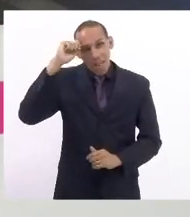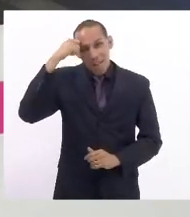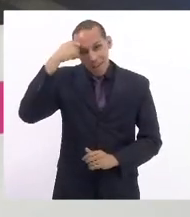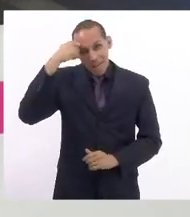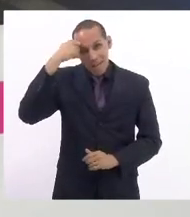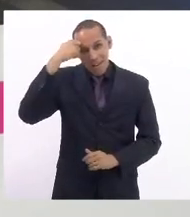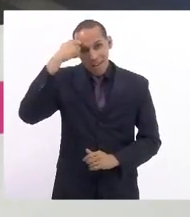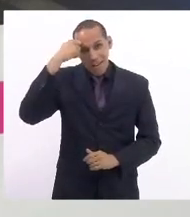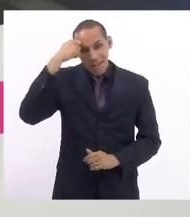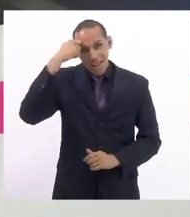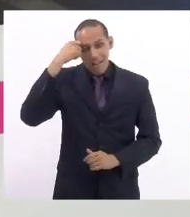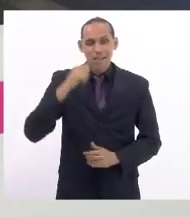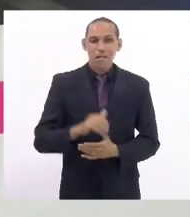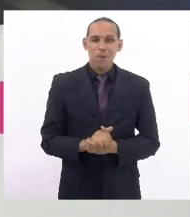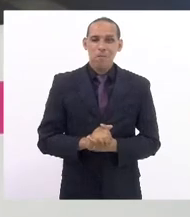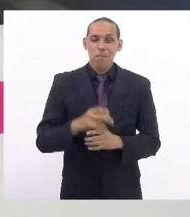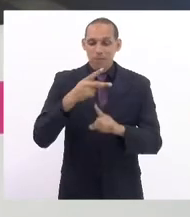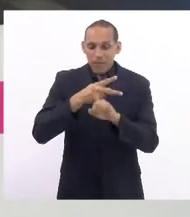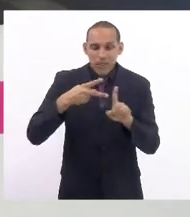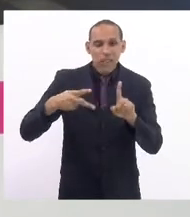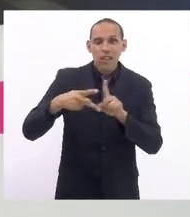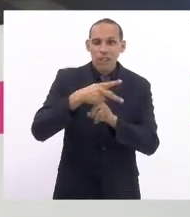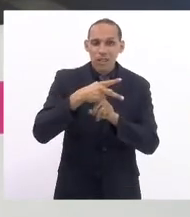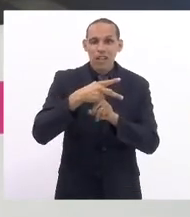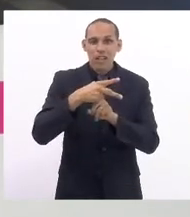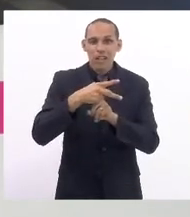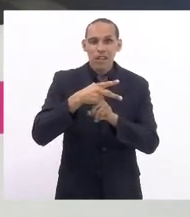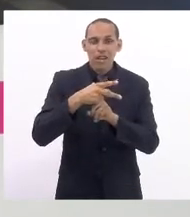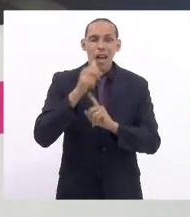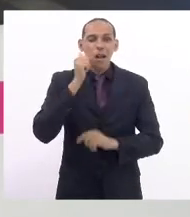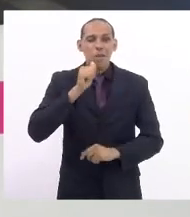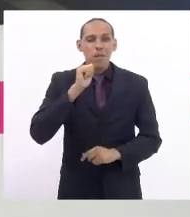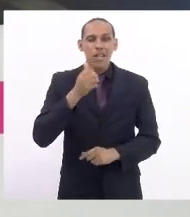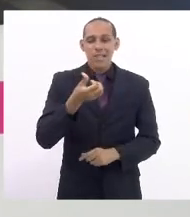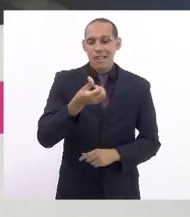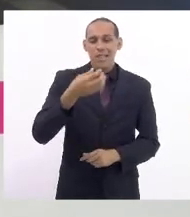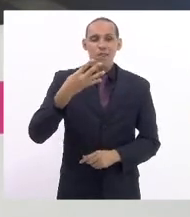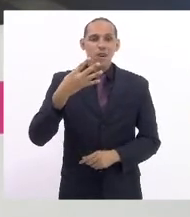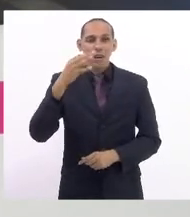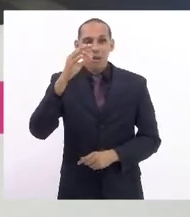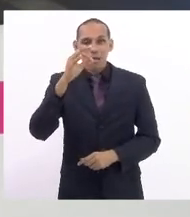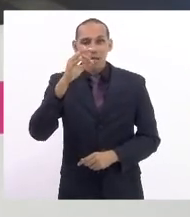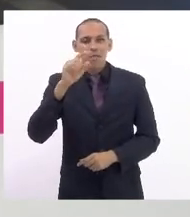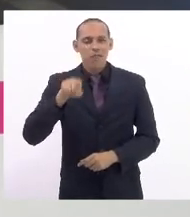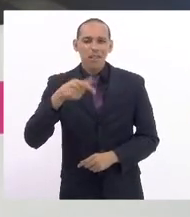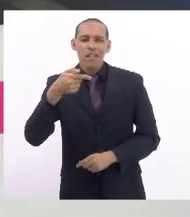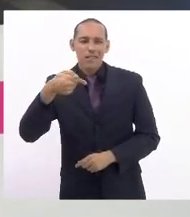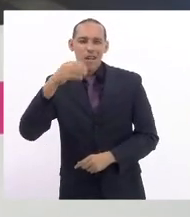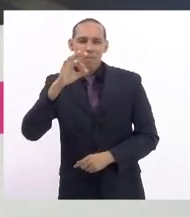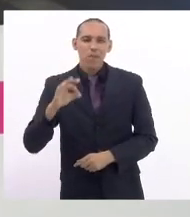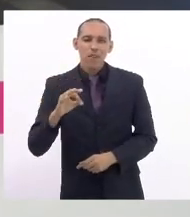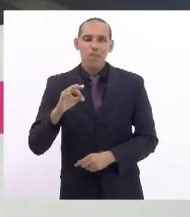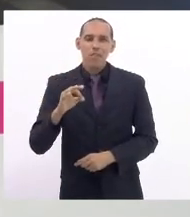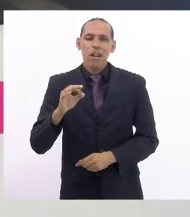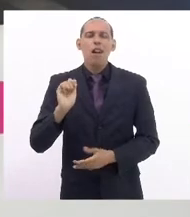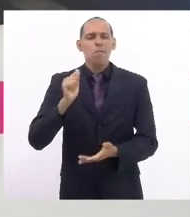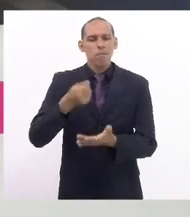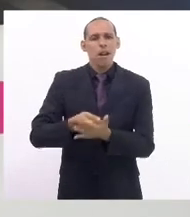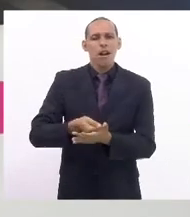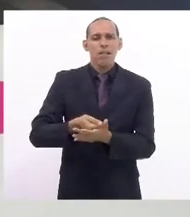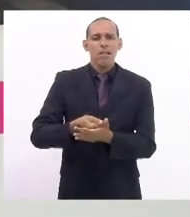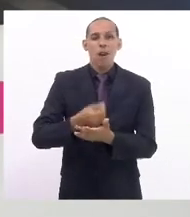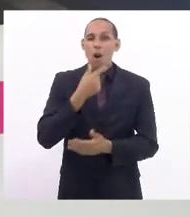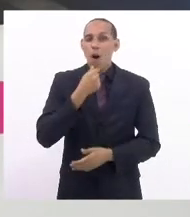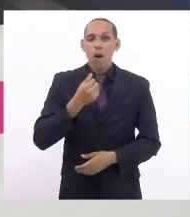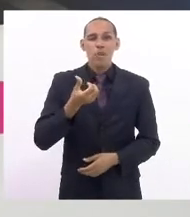em relação à previdência entre as mulheres 64,7% são contribuintes e entre os homens